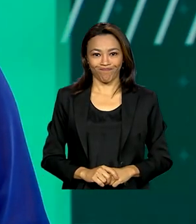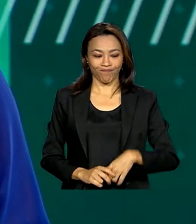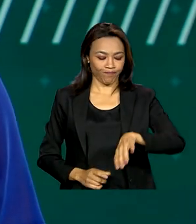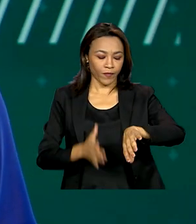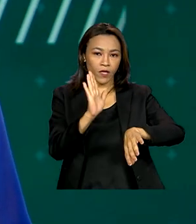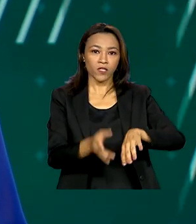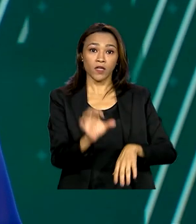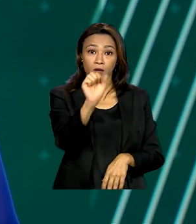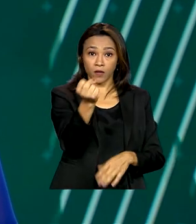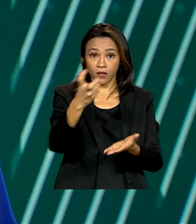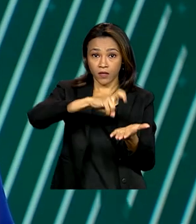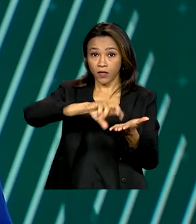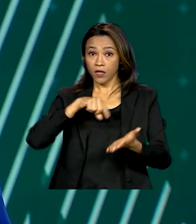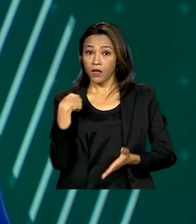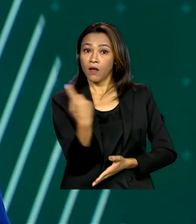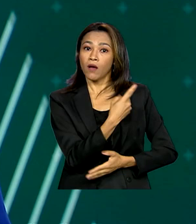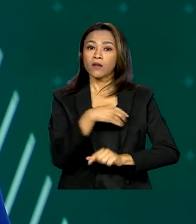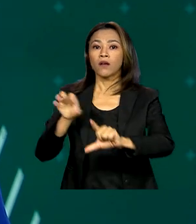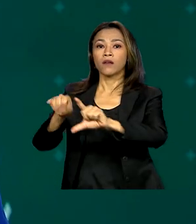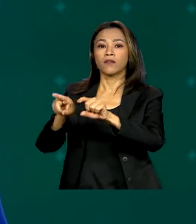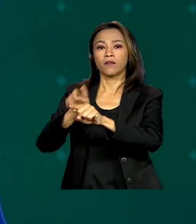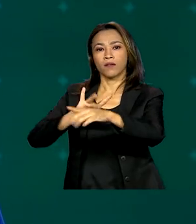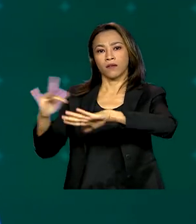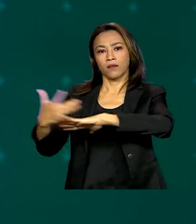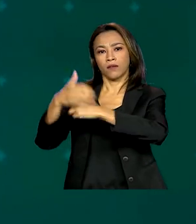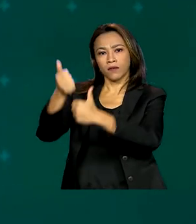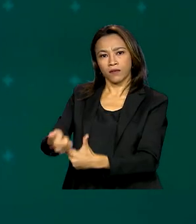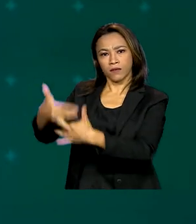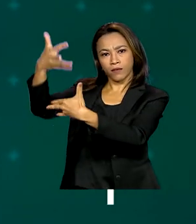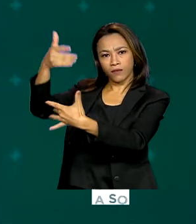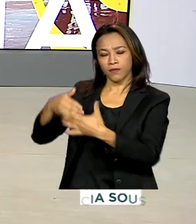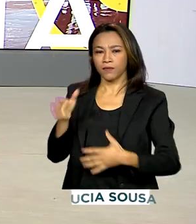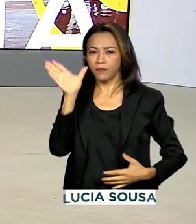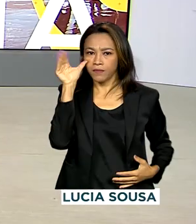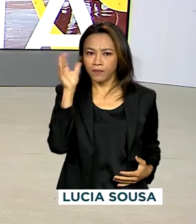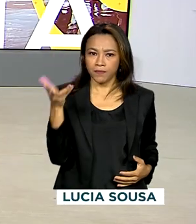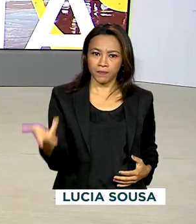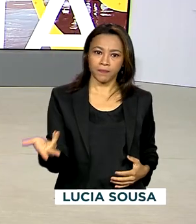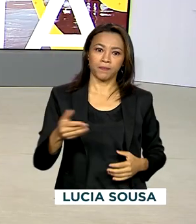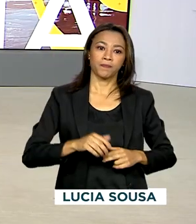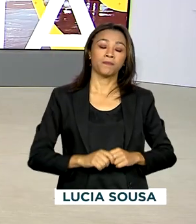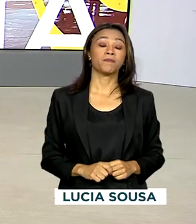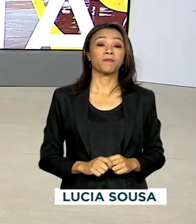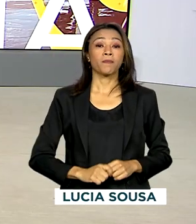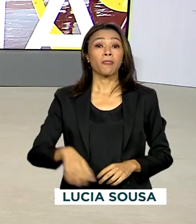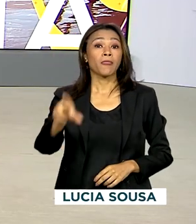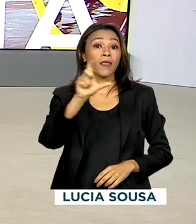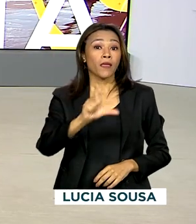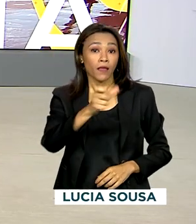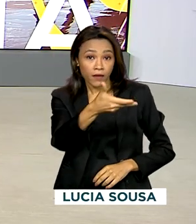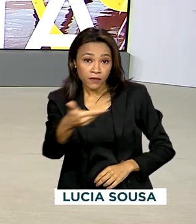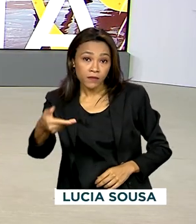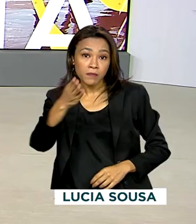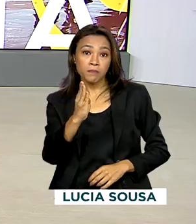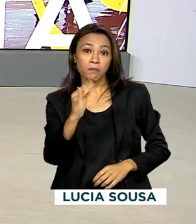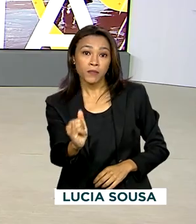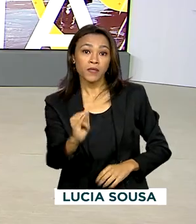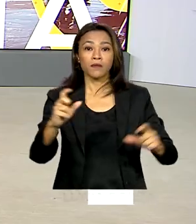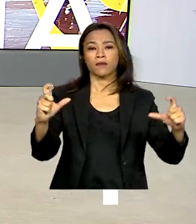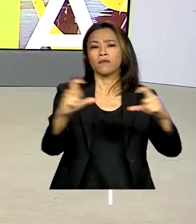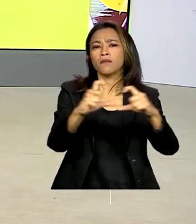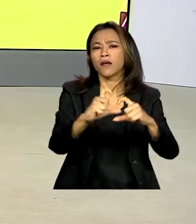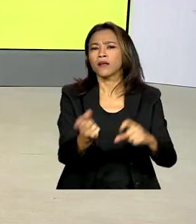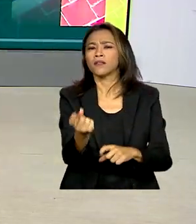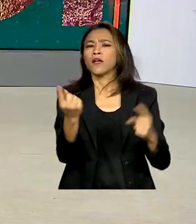Oito horas da manhã, estamos ao vivo também pelas redes sociais. As vacinas bivalentes da Pfizer